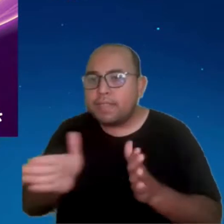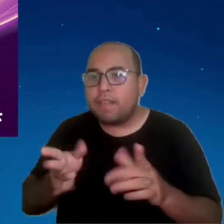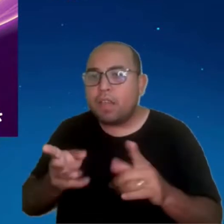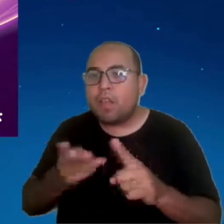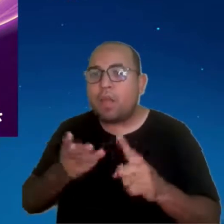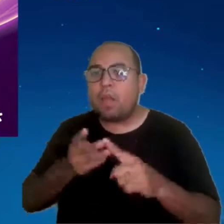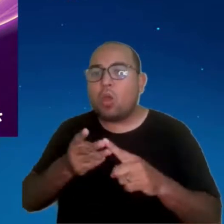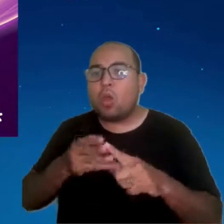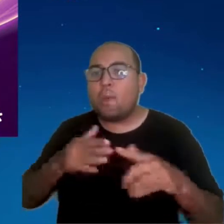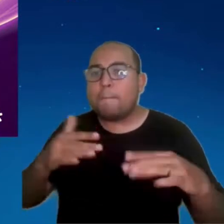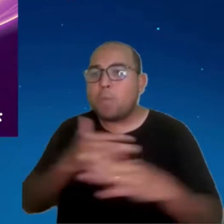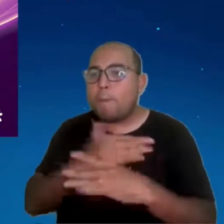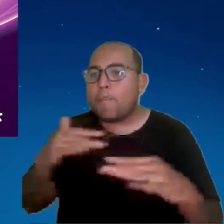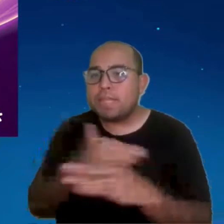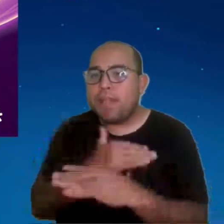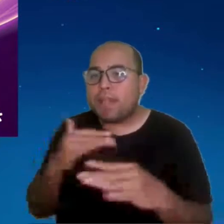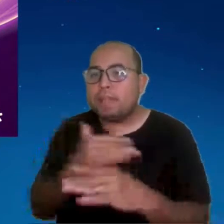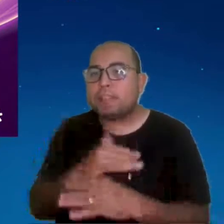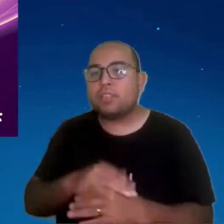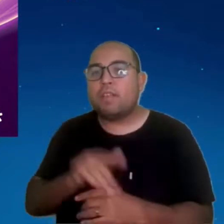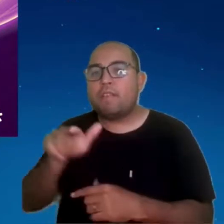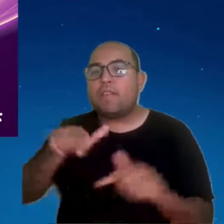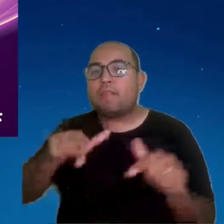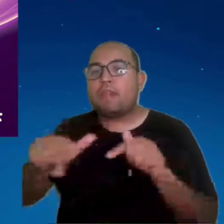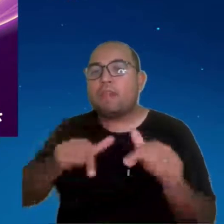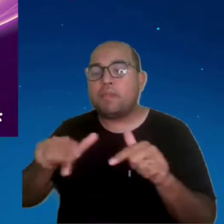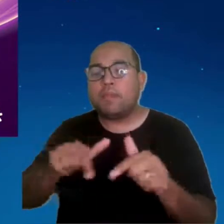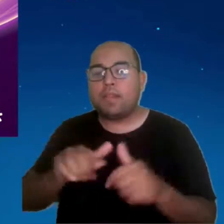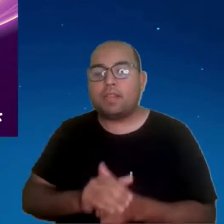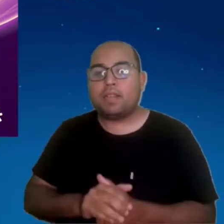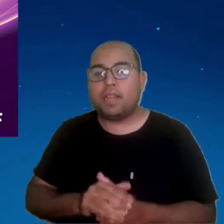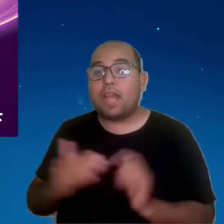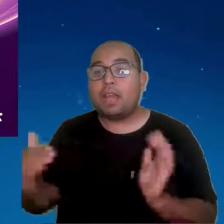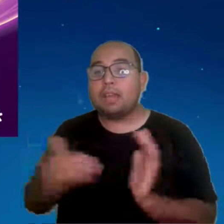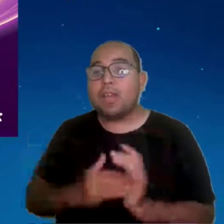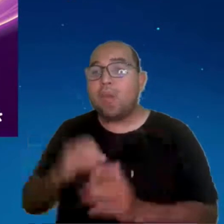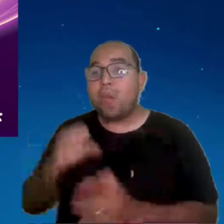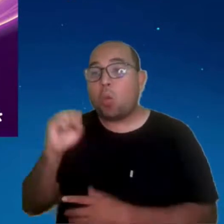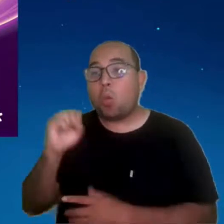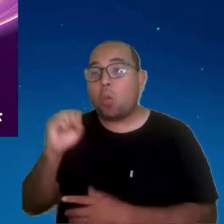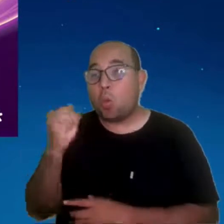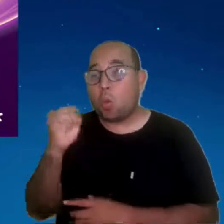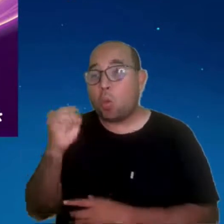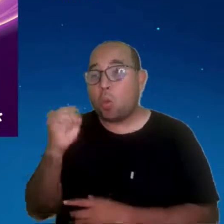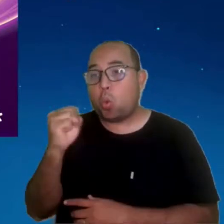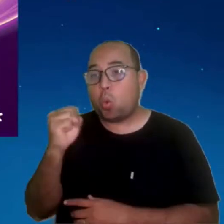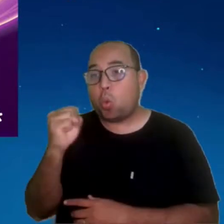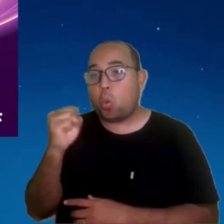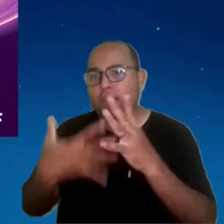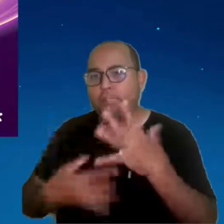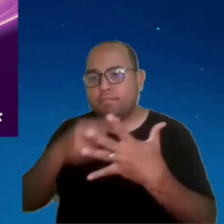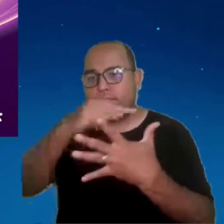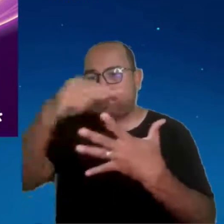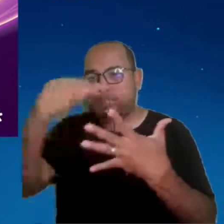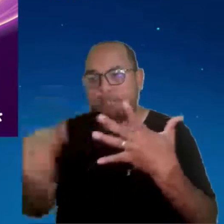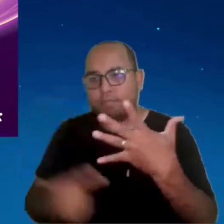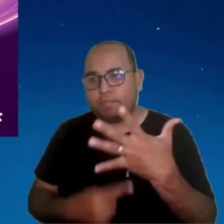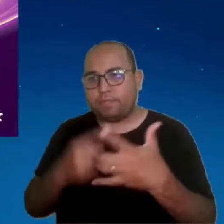Ela vai trabalhar até oito fatores. Então isso é importante. é construção,